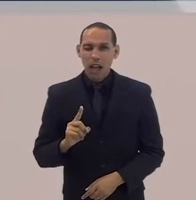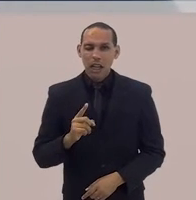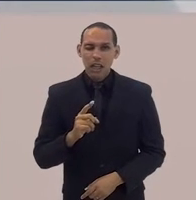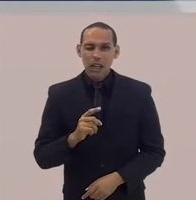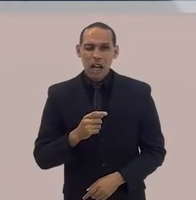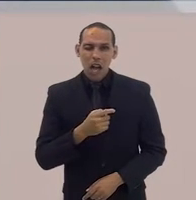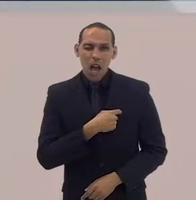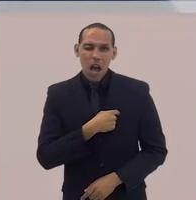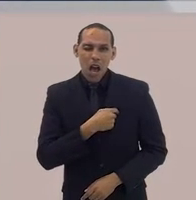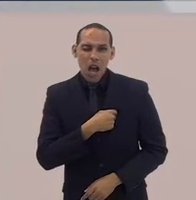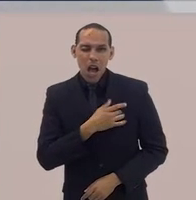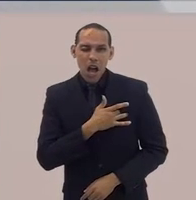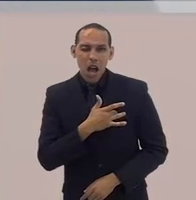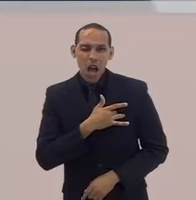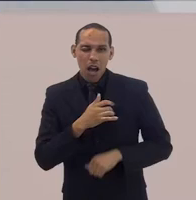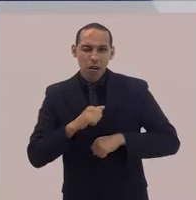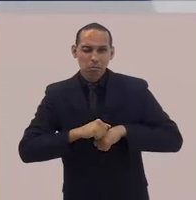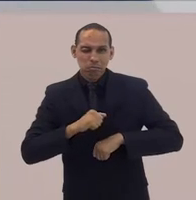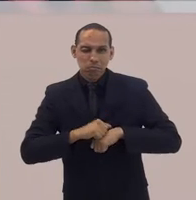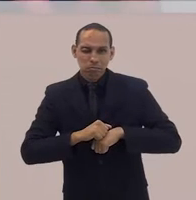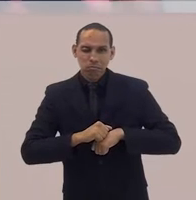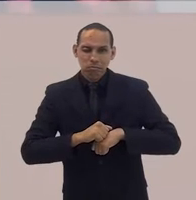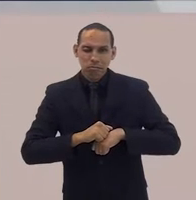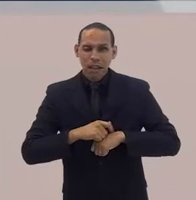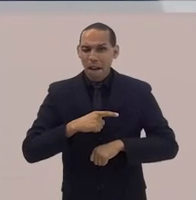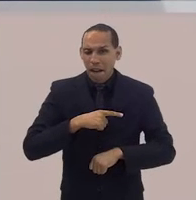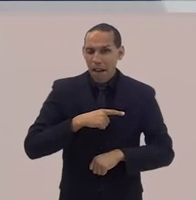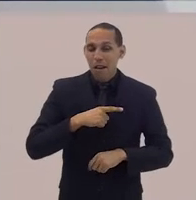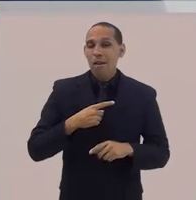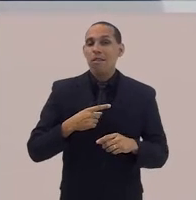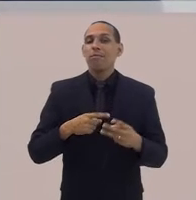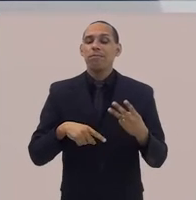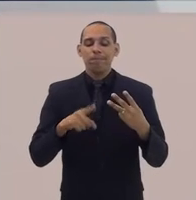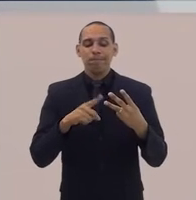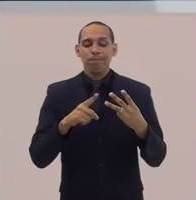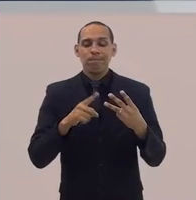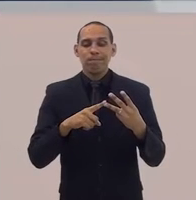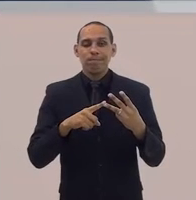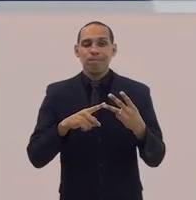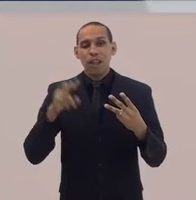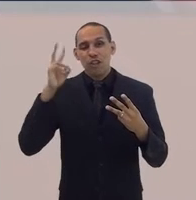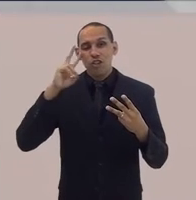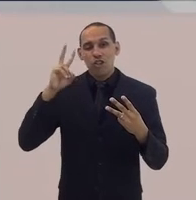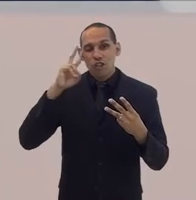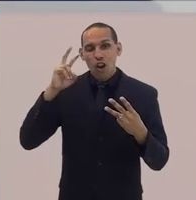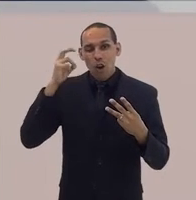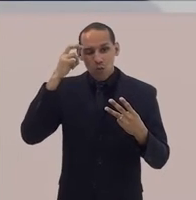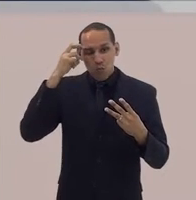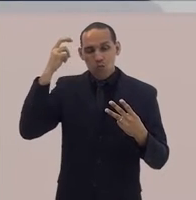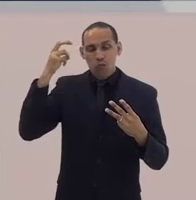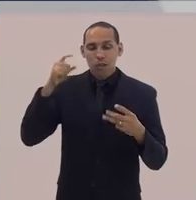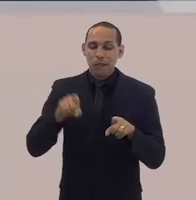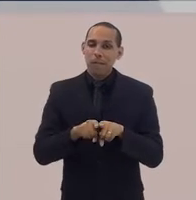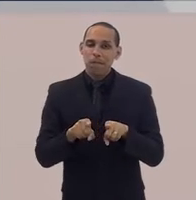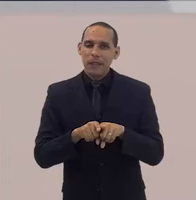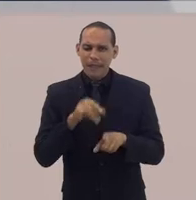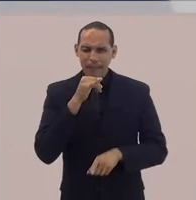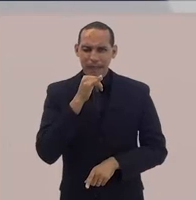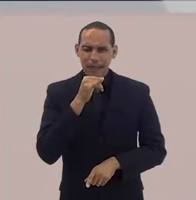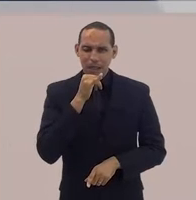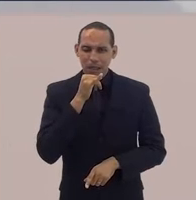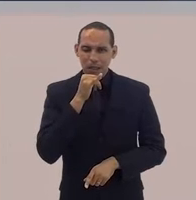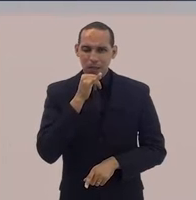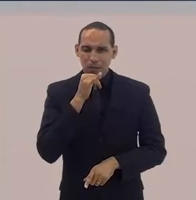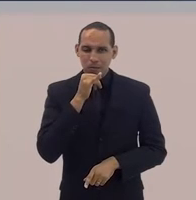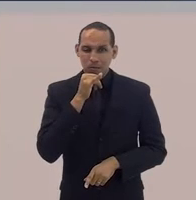dureza do coração humano? Tem. Mas tem elementos aí que são históricos e culturais. Por exemplo, Natália,